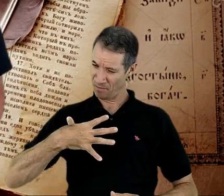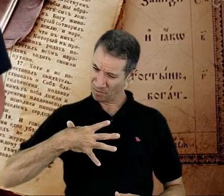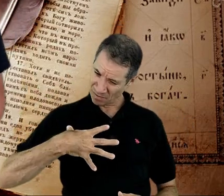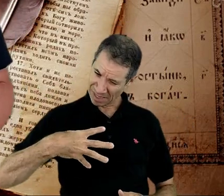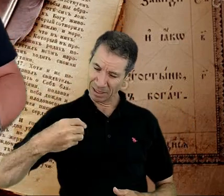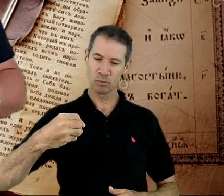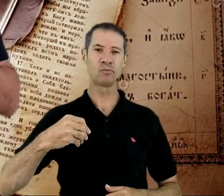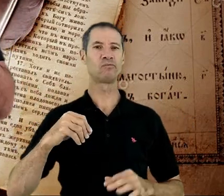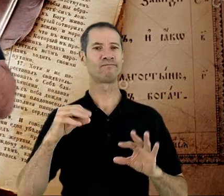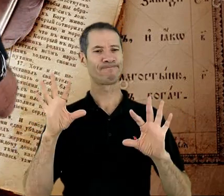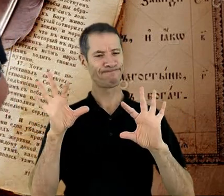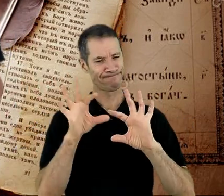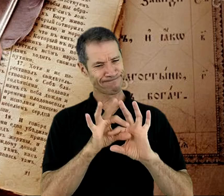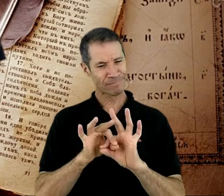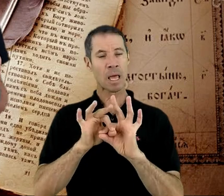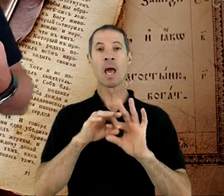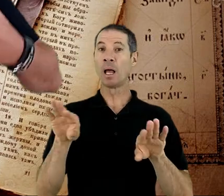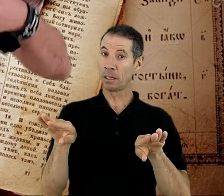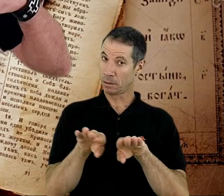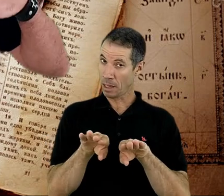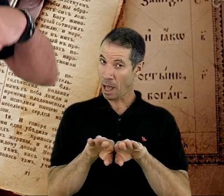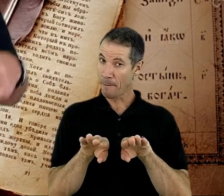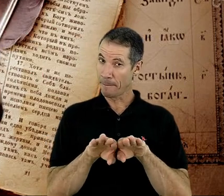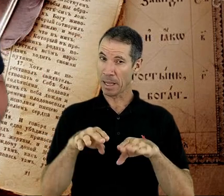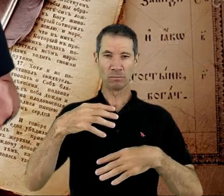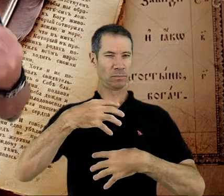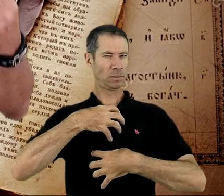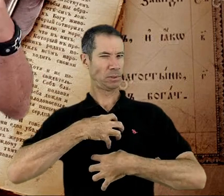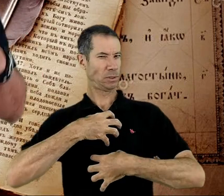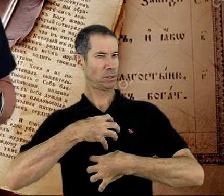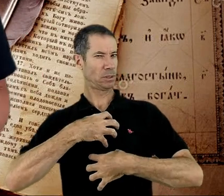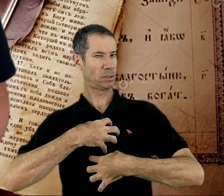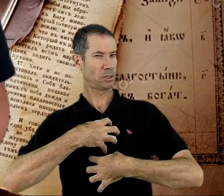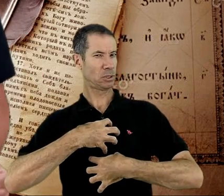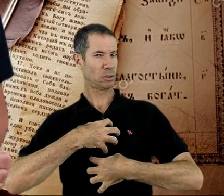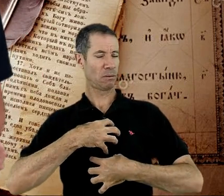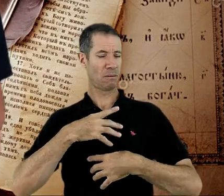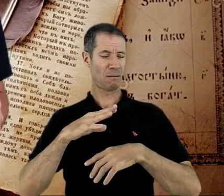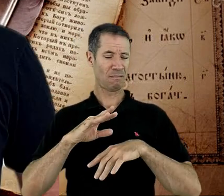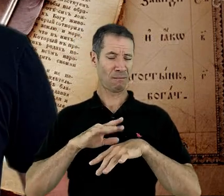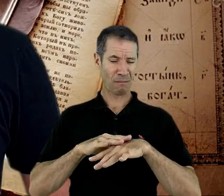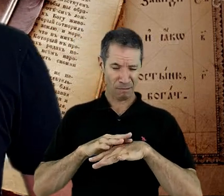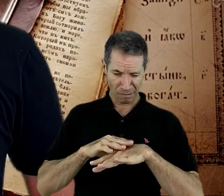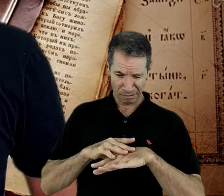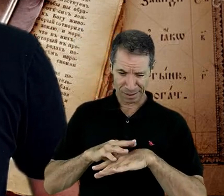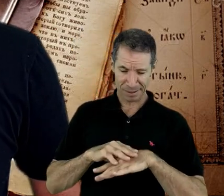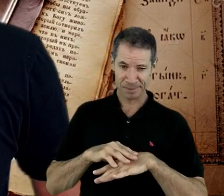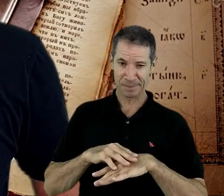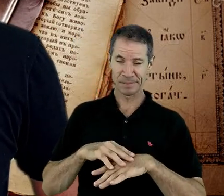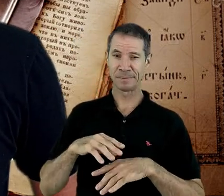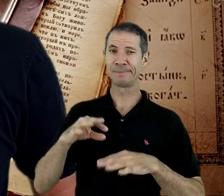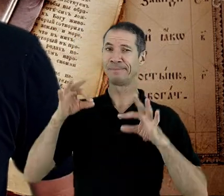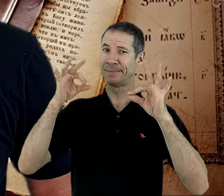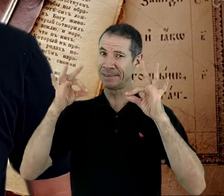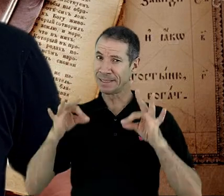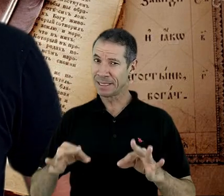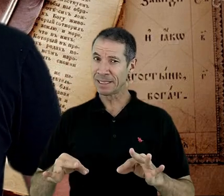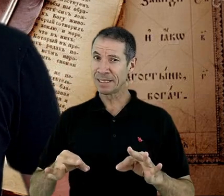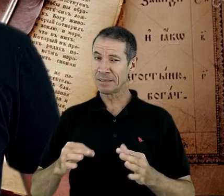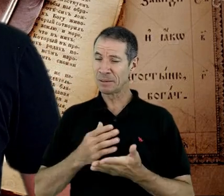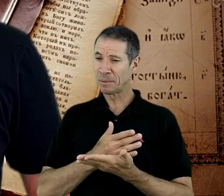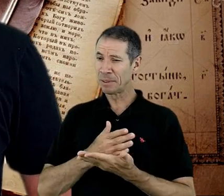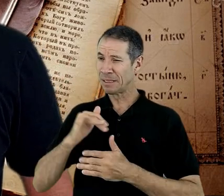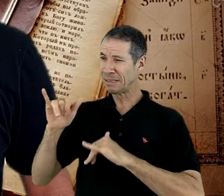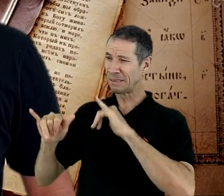e tudo mais. E também, quando ele se sentiu adoentado, ele com certeza passou a dizer,